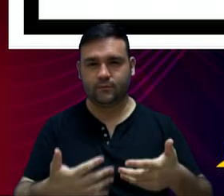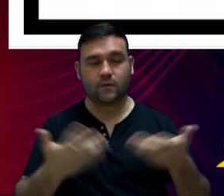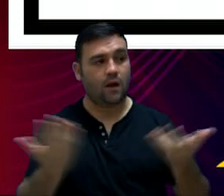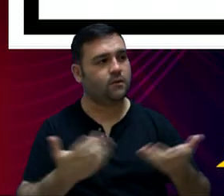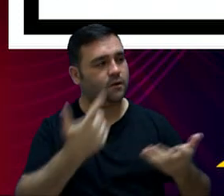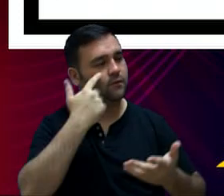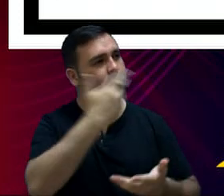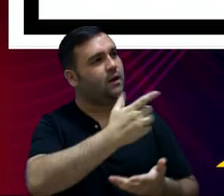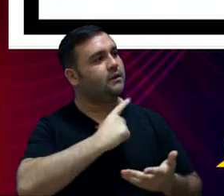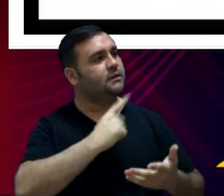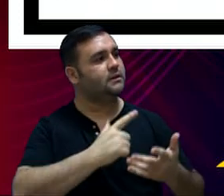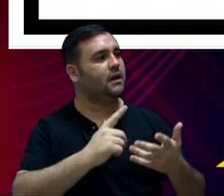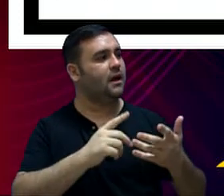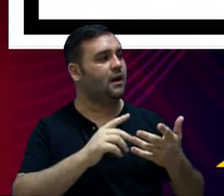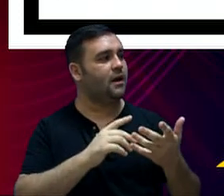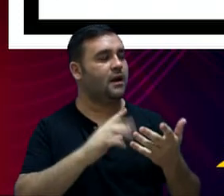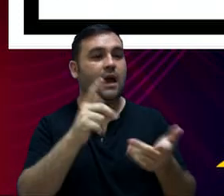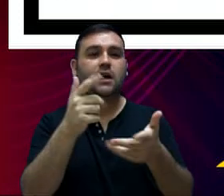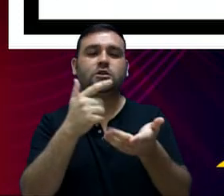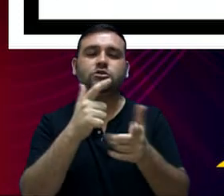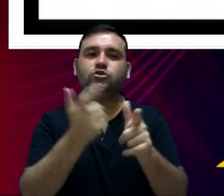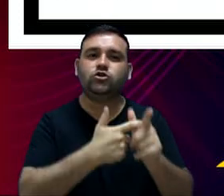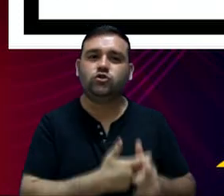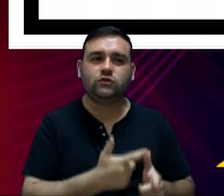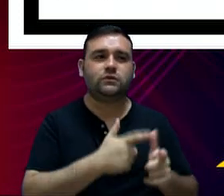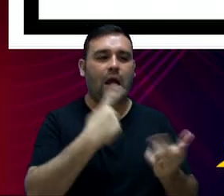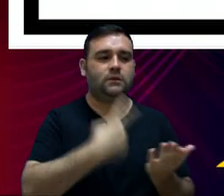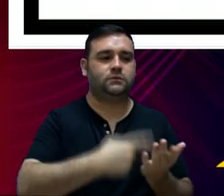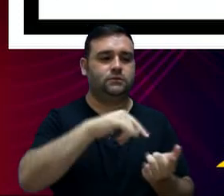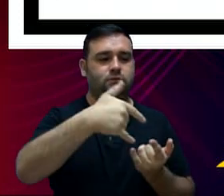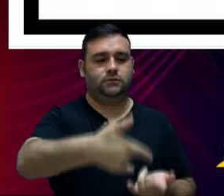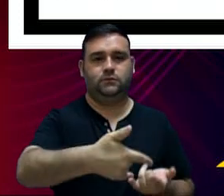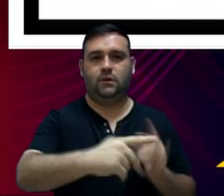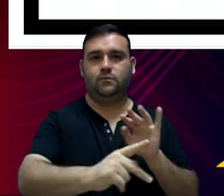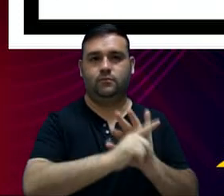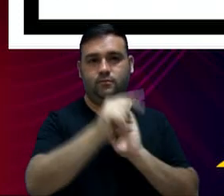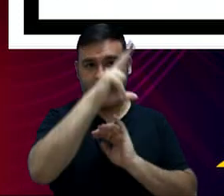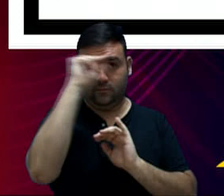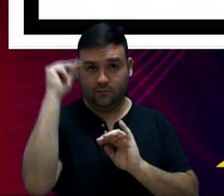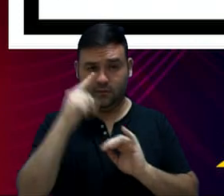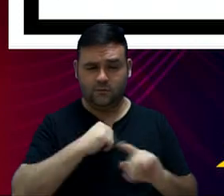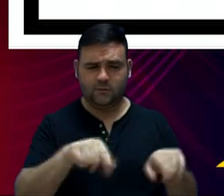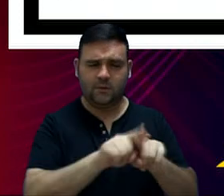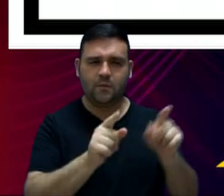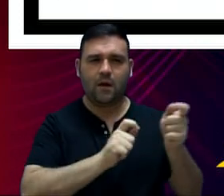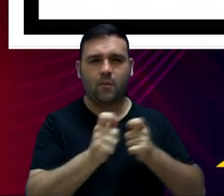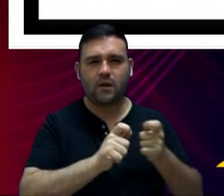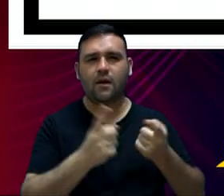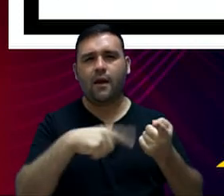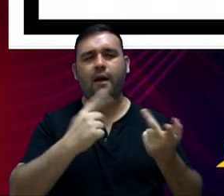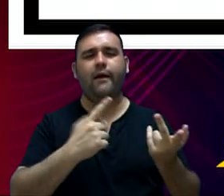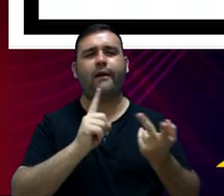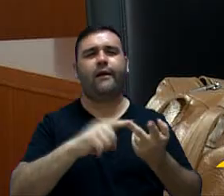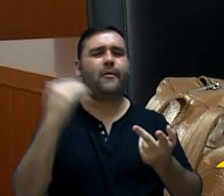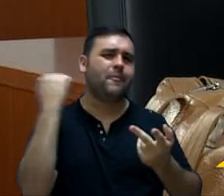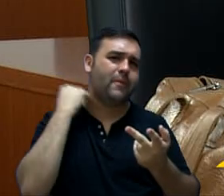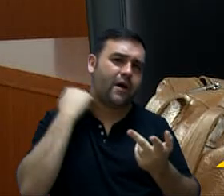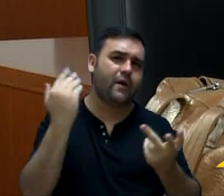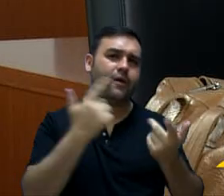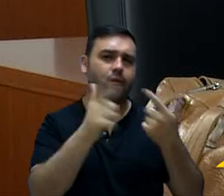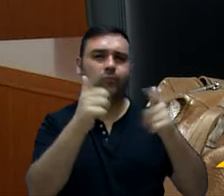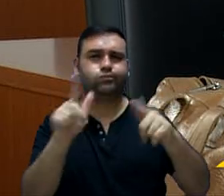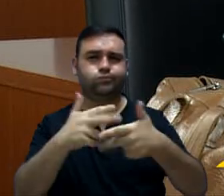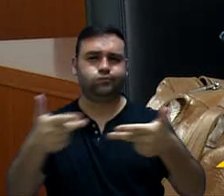Então, nós temos aqui os saldos devedores de cada contrato que a Prefeitura tem, de cada operação. bancos e outras coisas, não